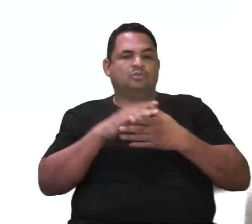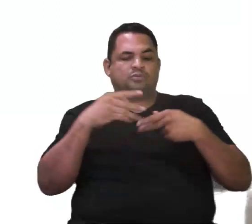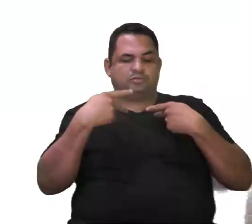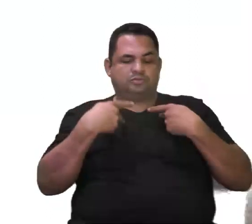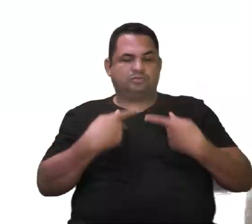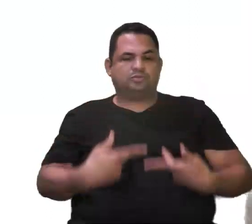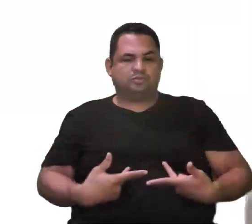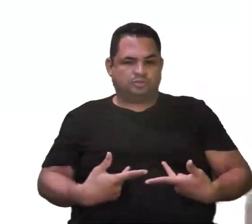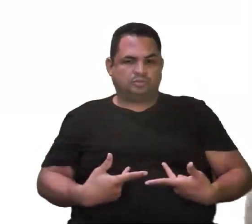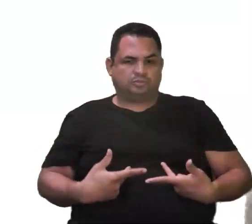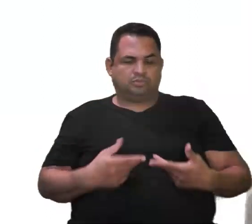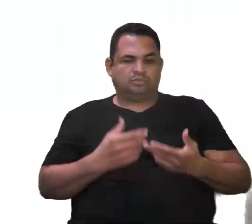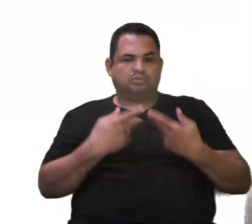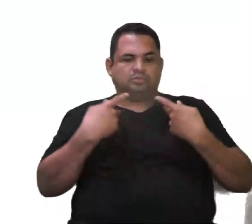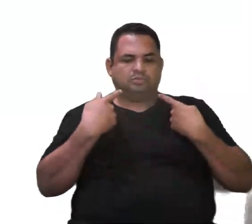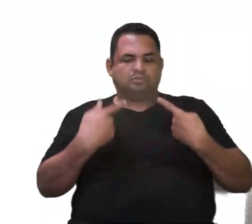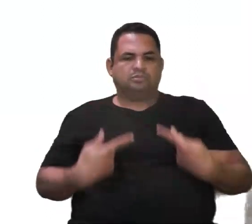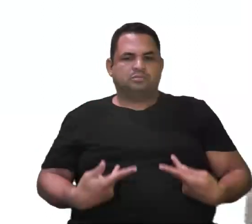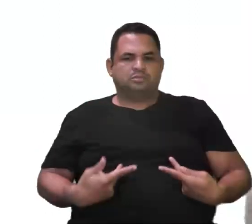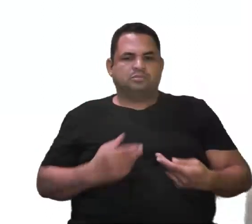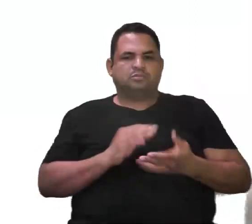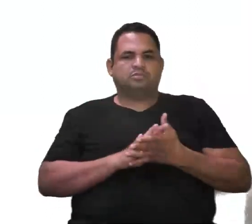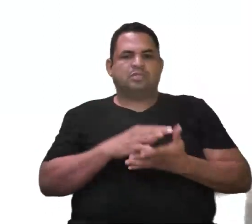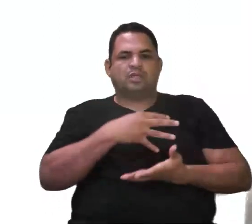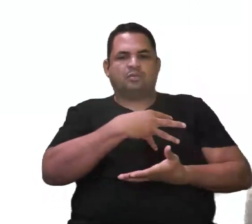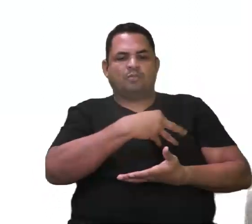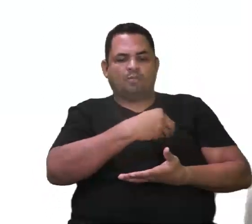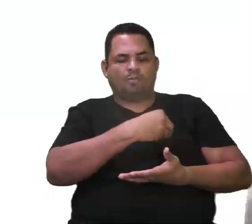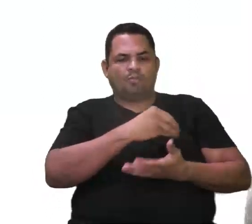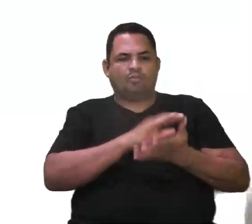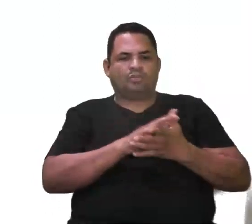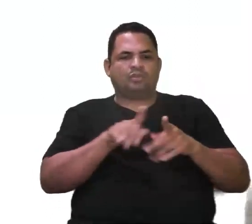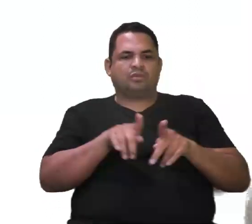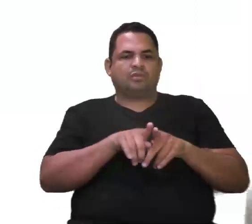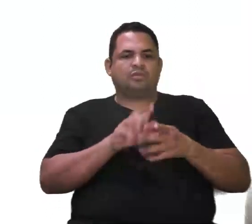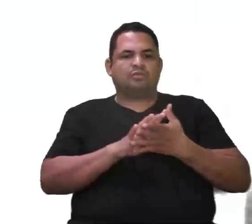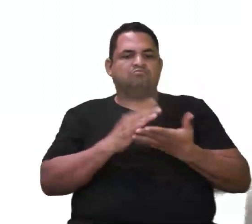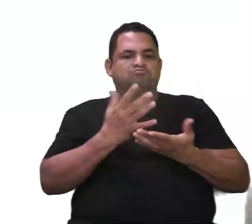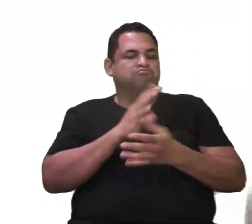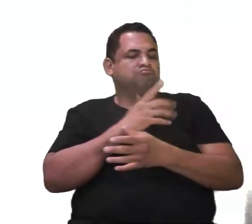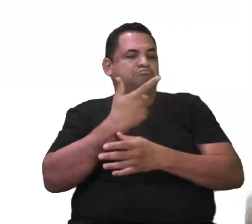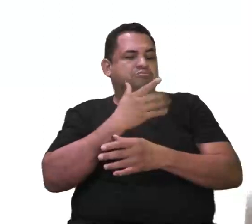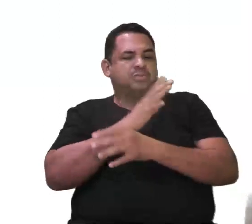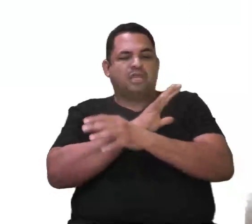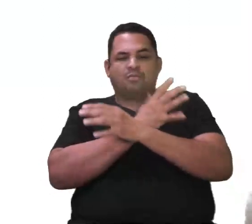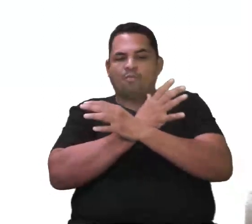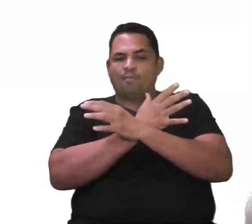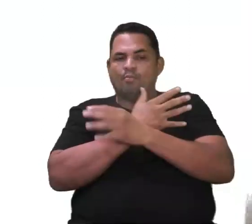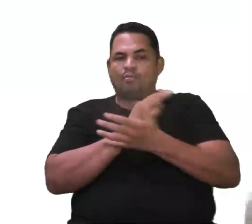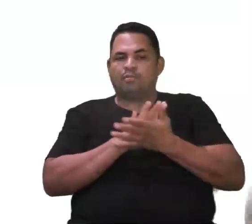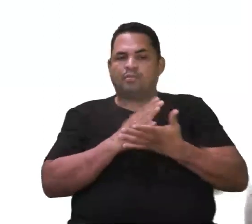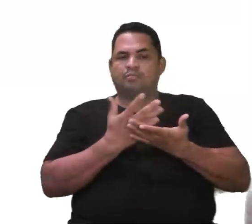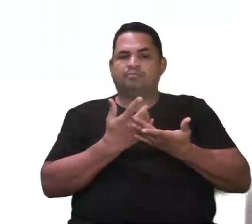dos humanos. Eu tenho um mamífero e eu tenho um invertebrado. Apesar da distância